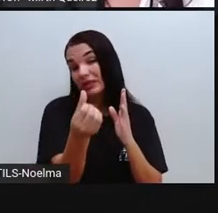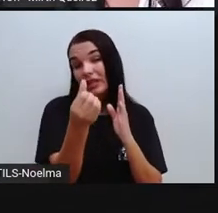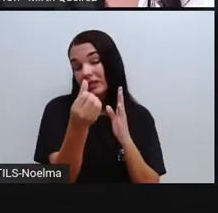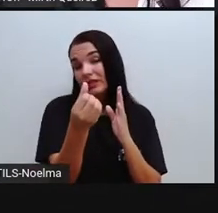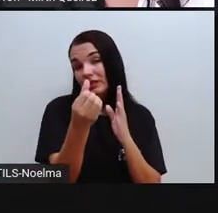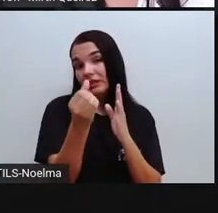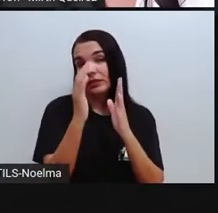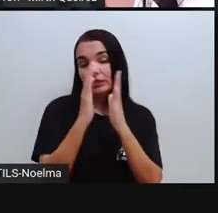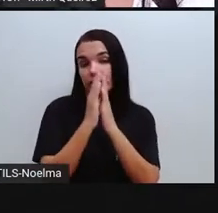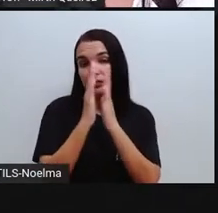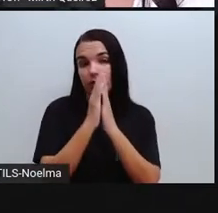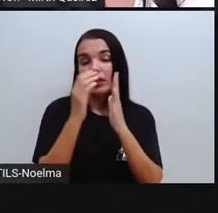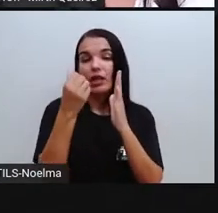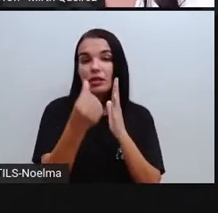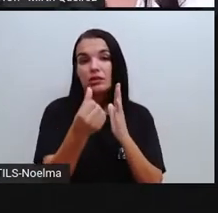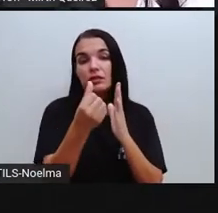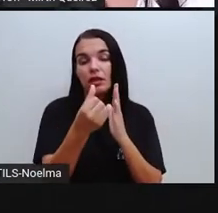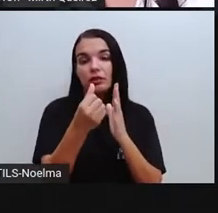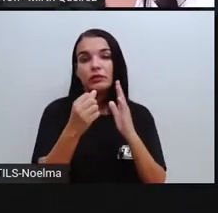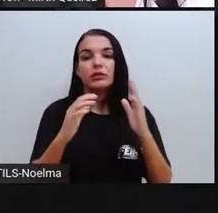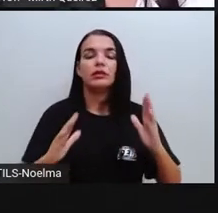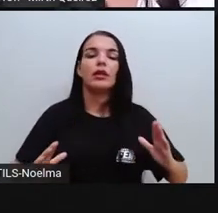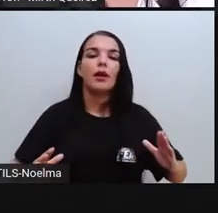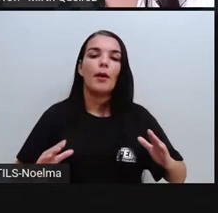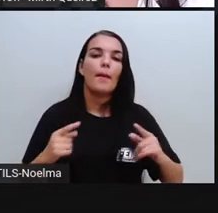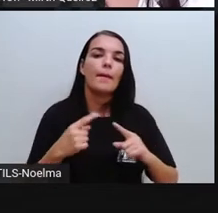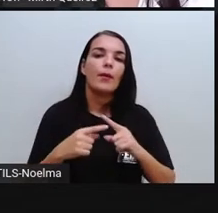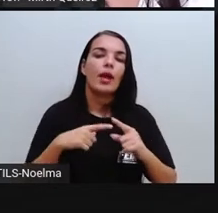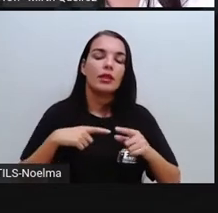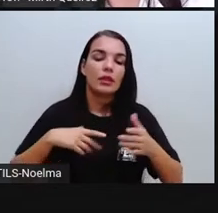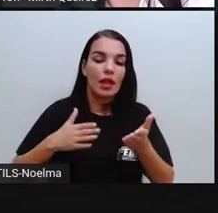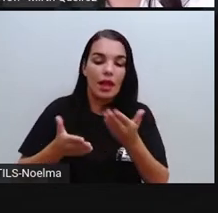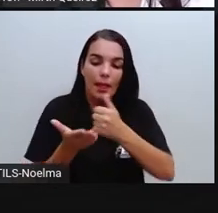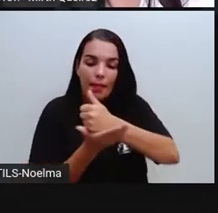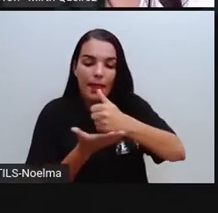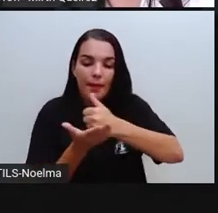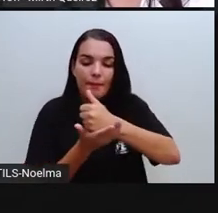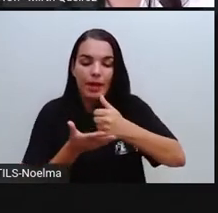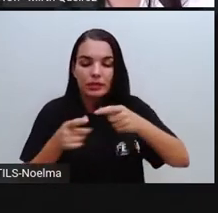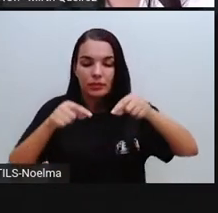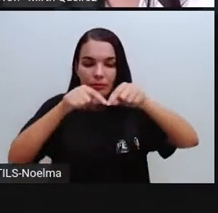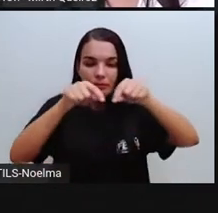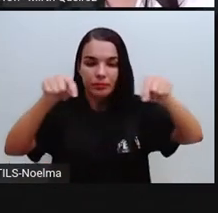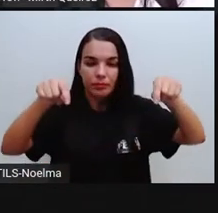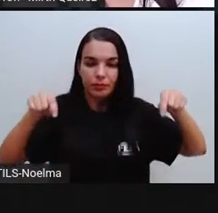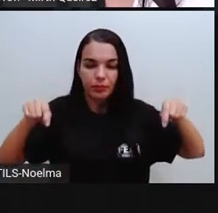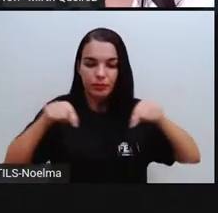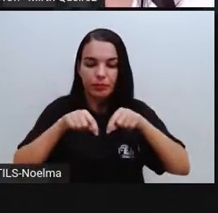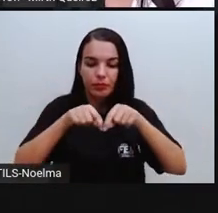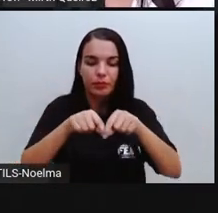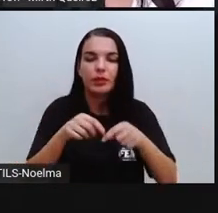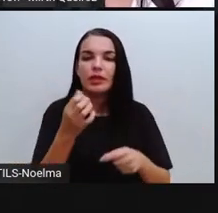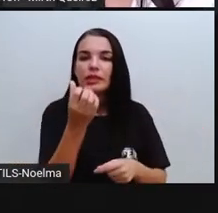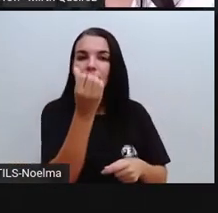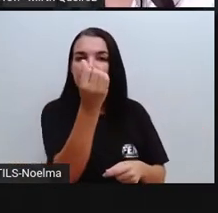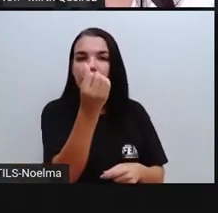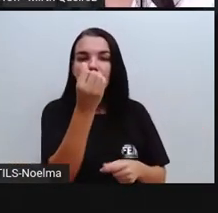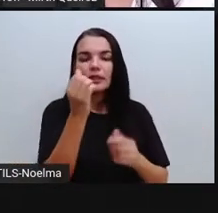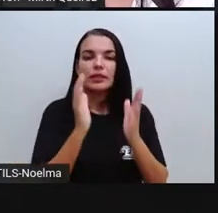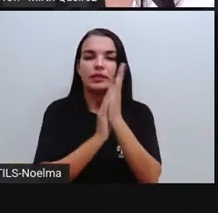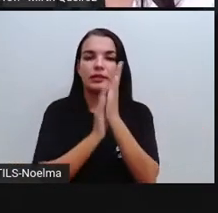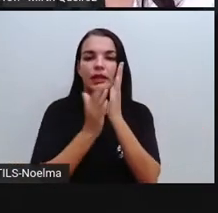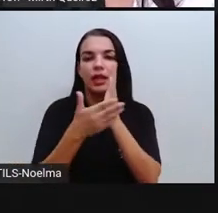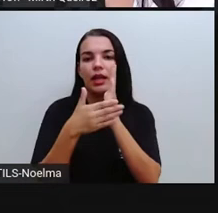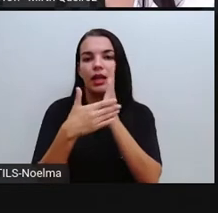hexagonal, porque sua base vai apresentar seis lados. Assim acontece também com a pirâmide